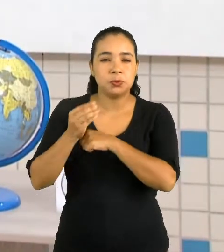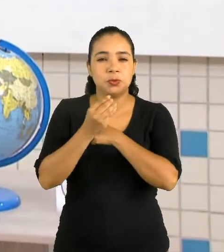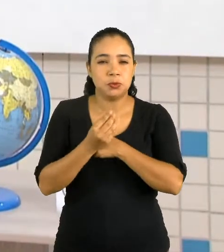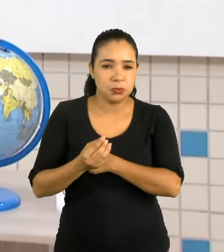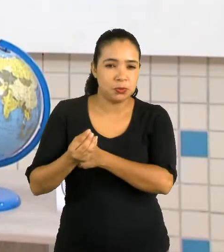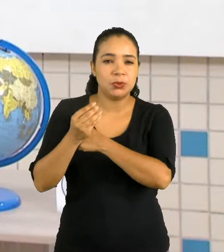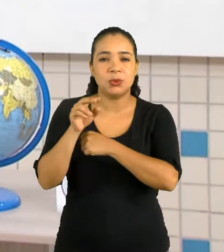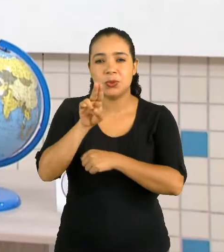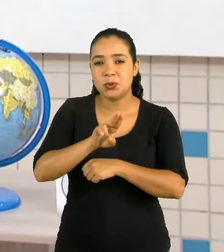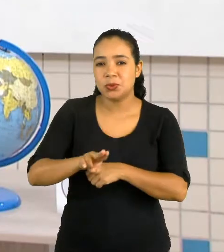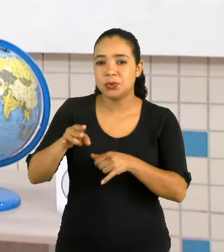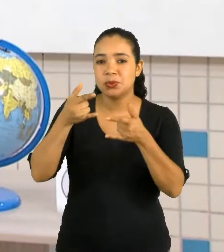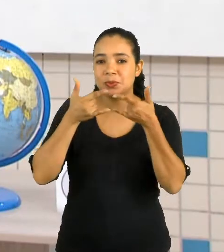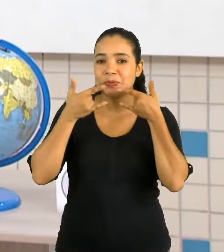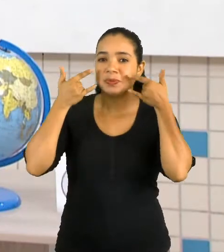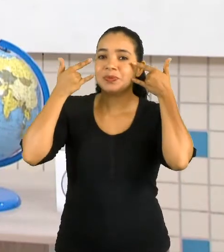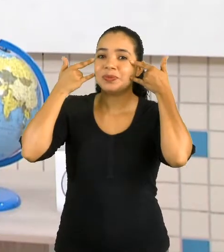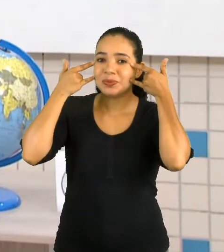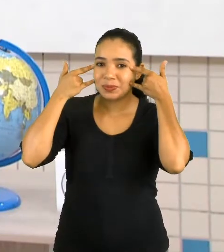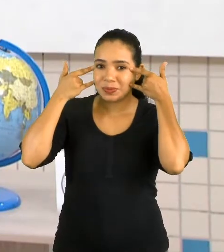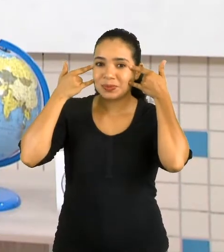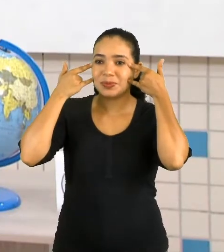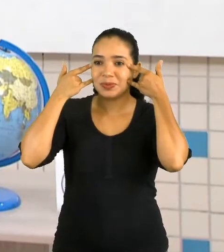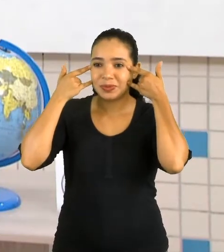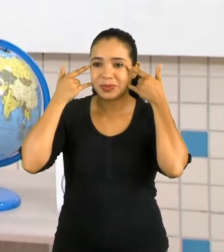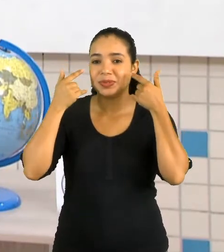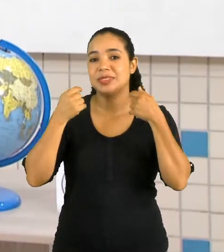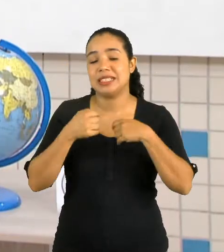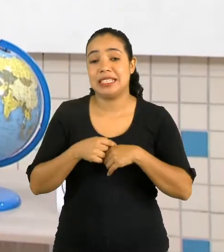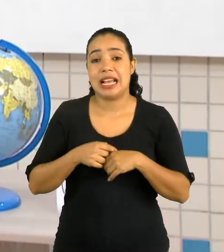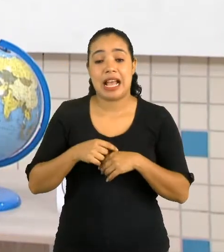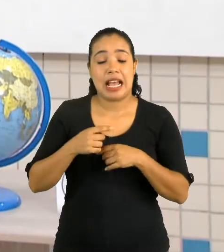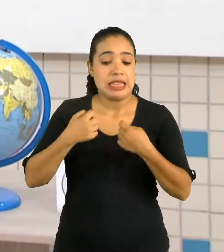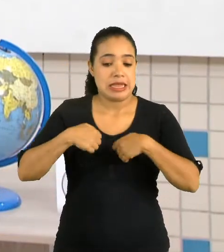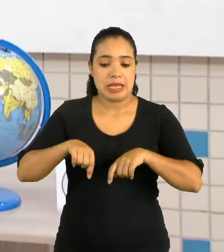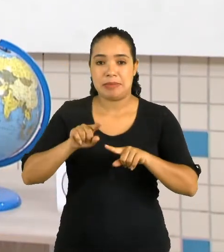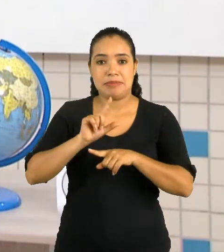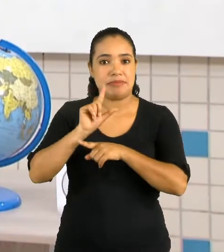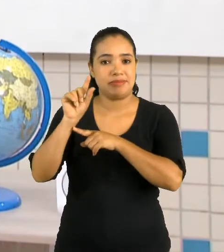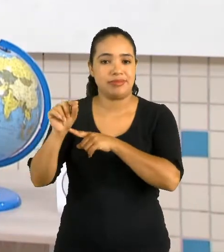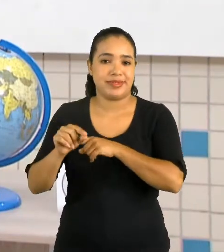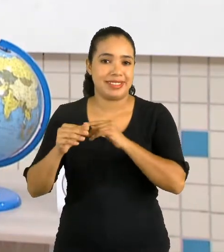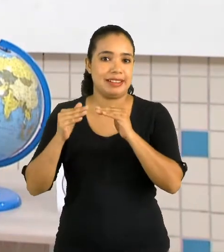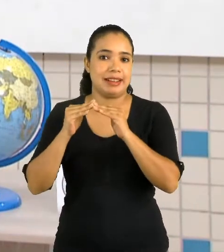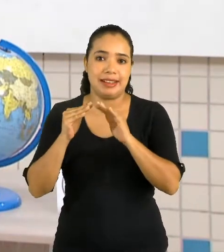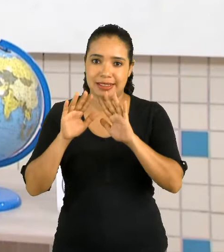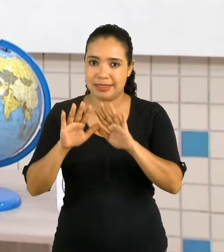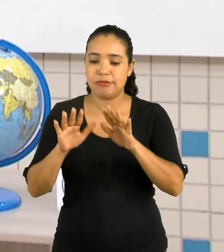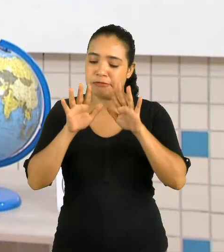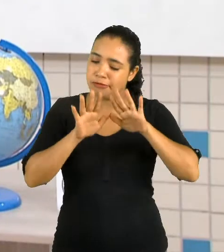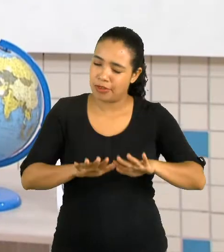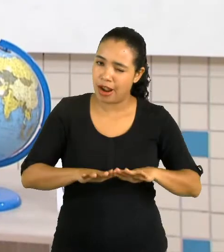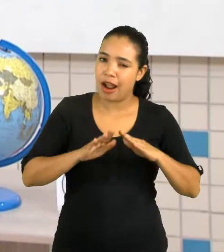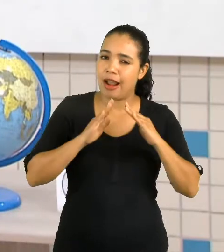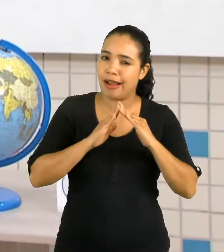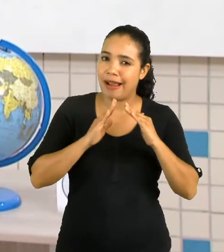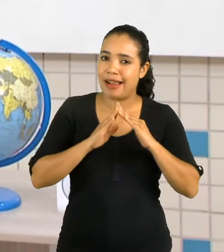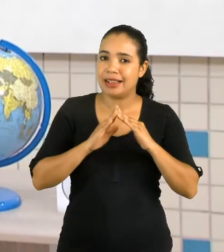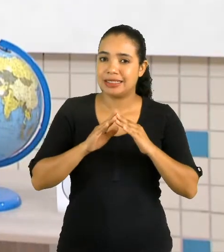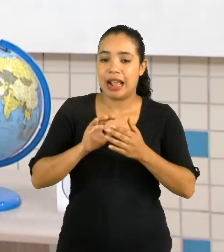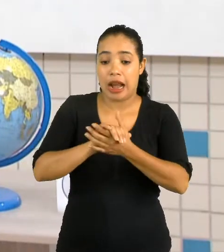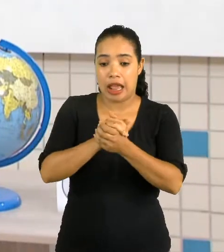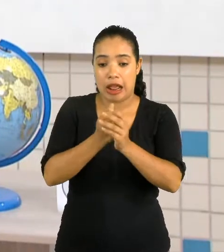usando máscaras quando precisar sair de casa, lavando bem as mãos ou